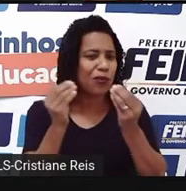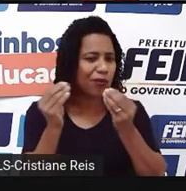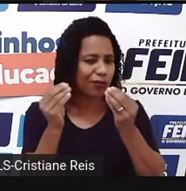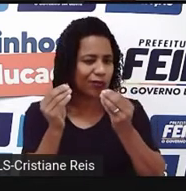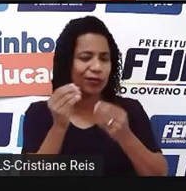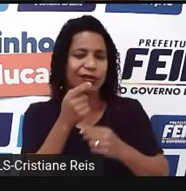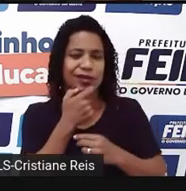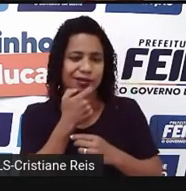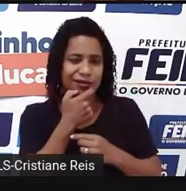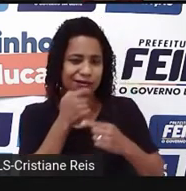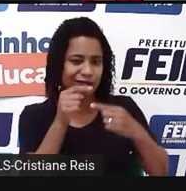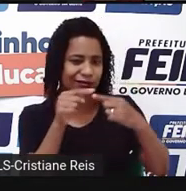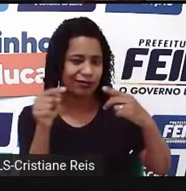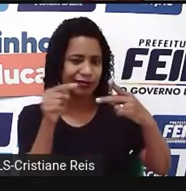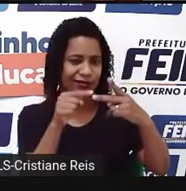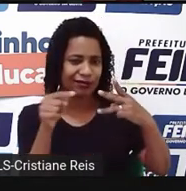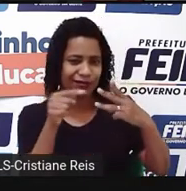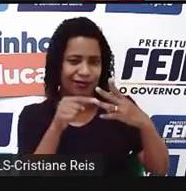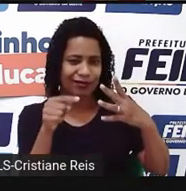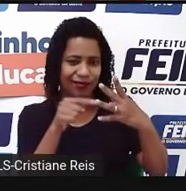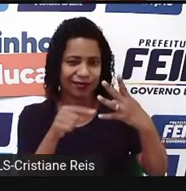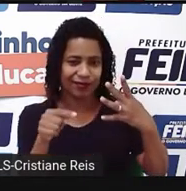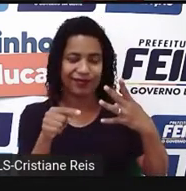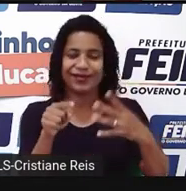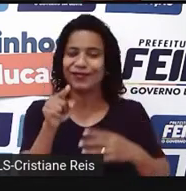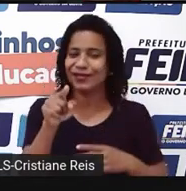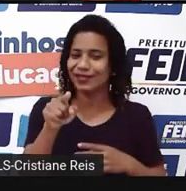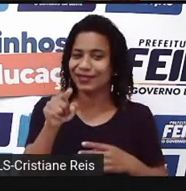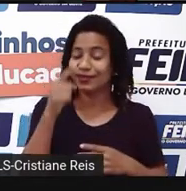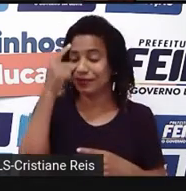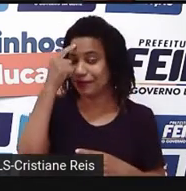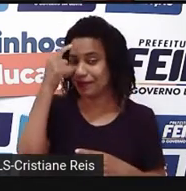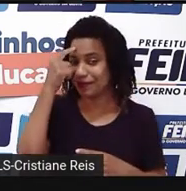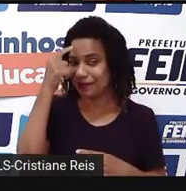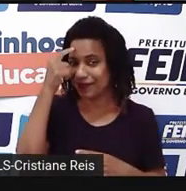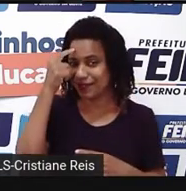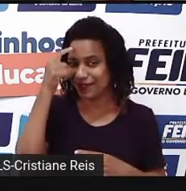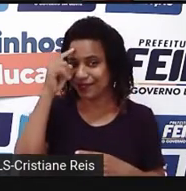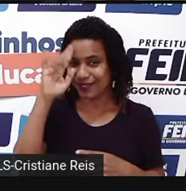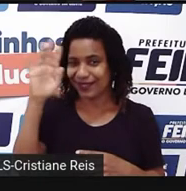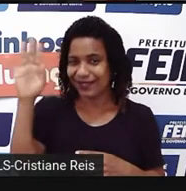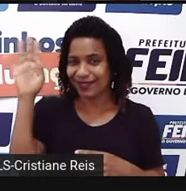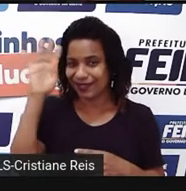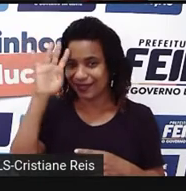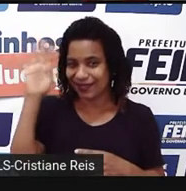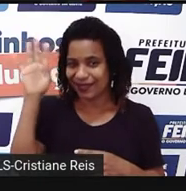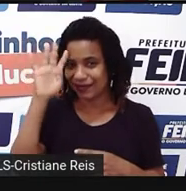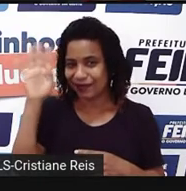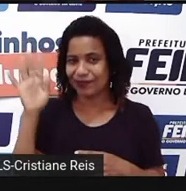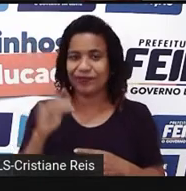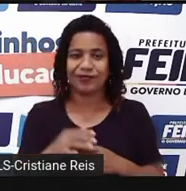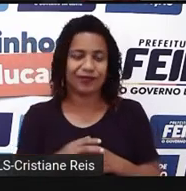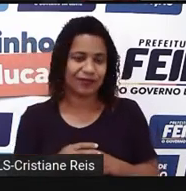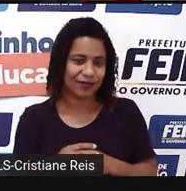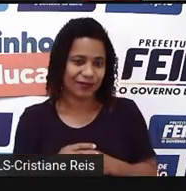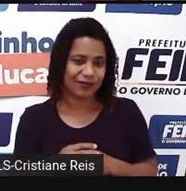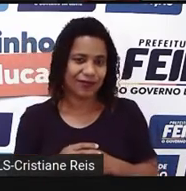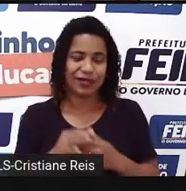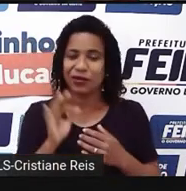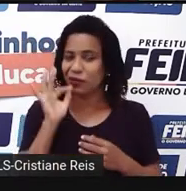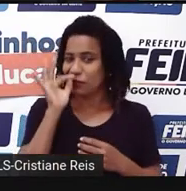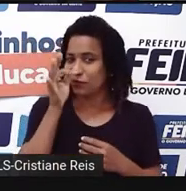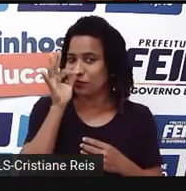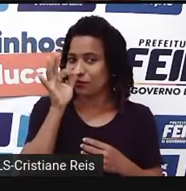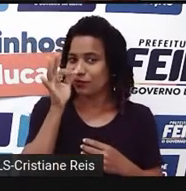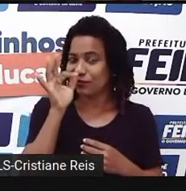algumas temáticas, né? No coração de vocês. Então, a gente pode falar, por exemplo, sobre os nossos planos